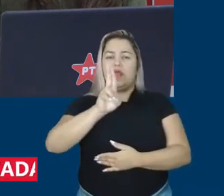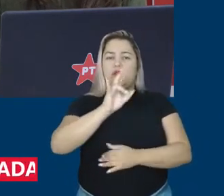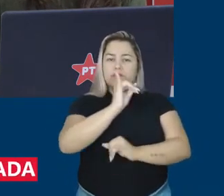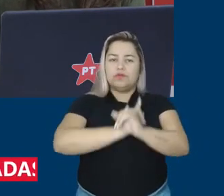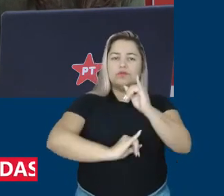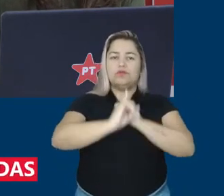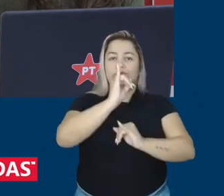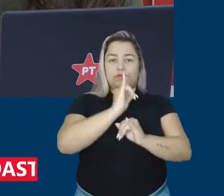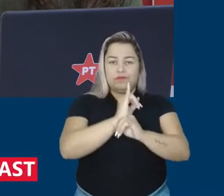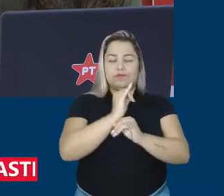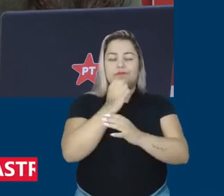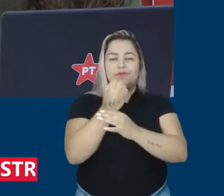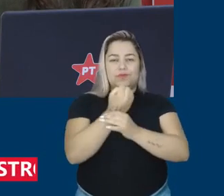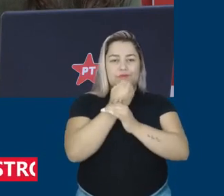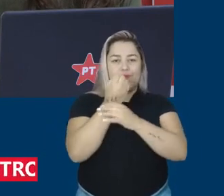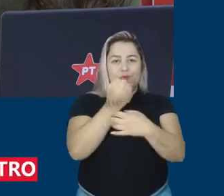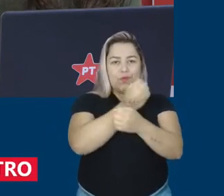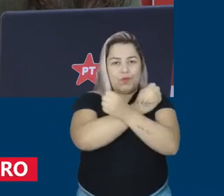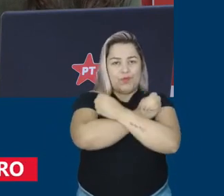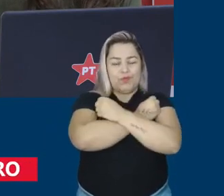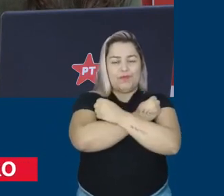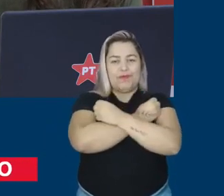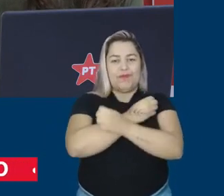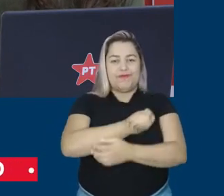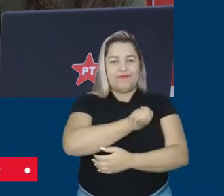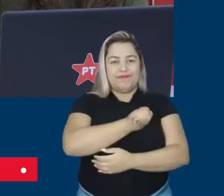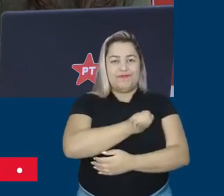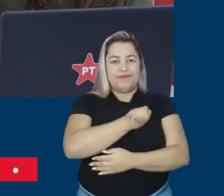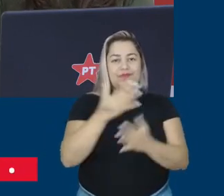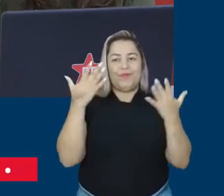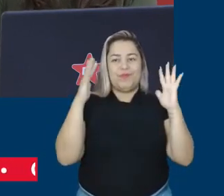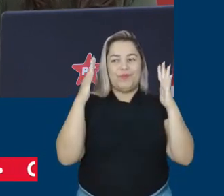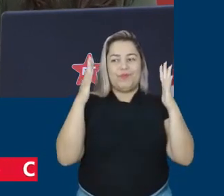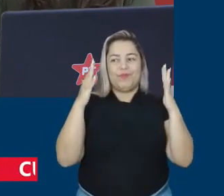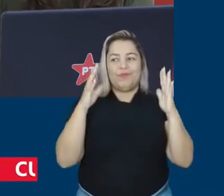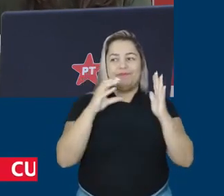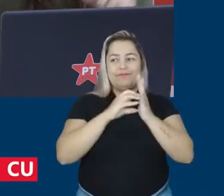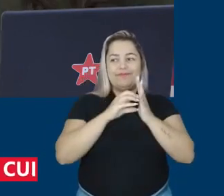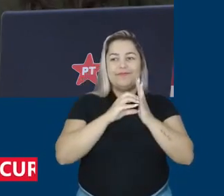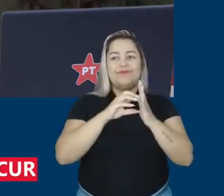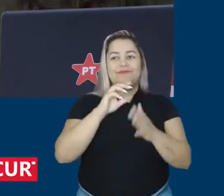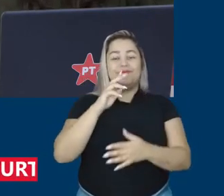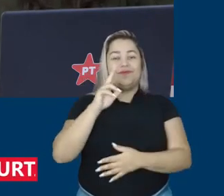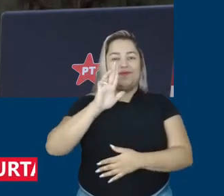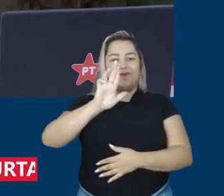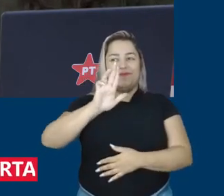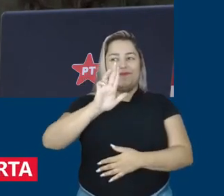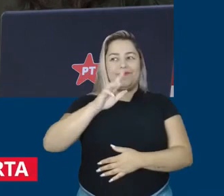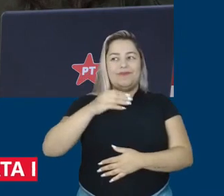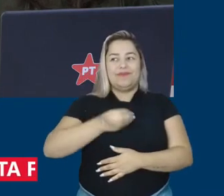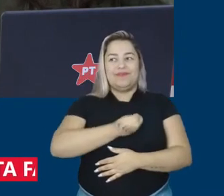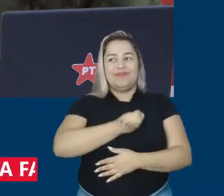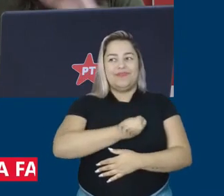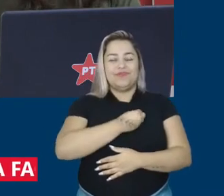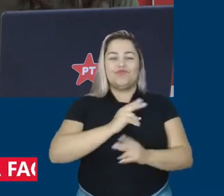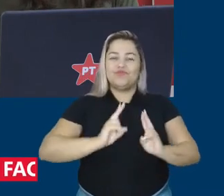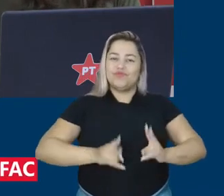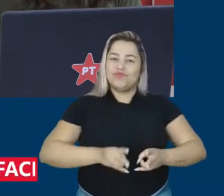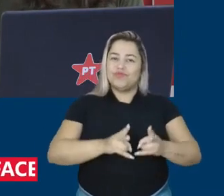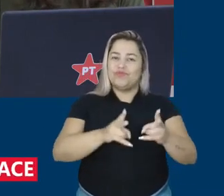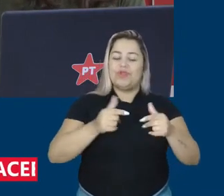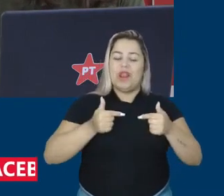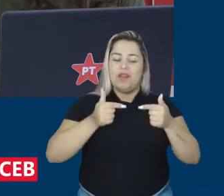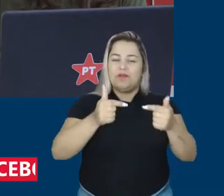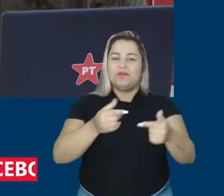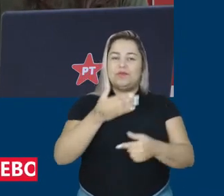Então, um abraço. Viva nosso Partido dos Trabalhadores. Viva Lula, né? Viva Lula. Sempre na luta. Sempre na luta. Obrigada,